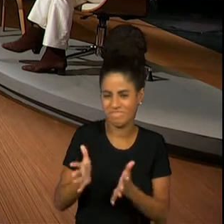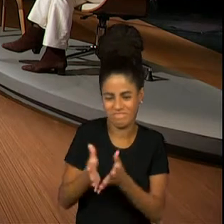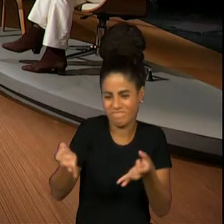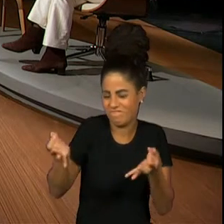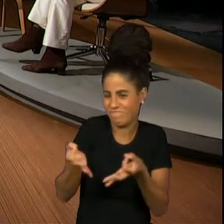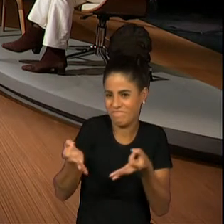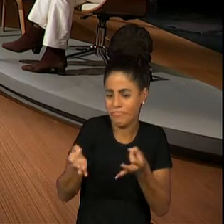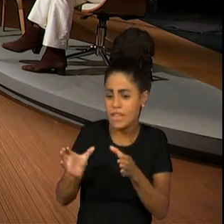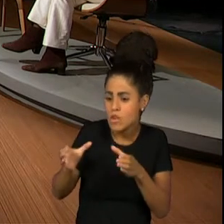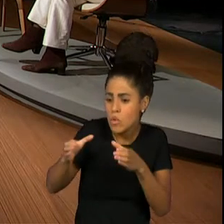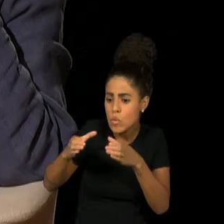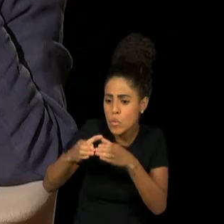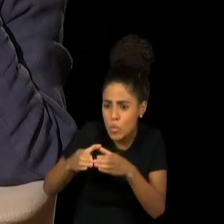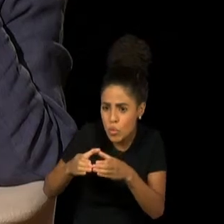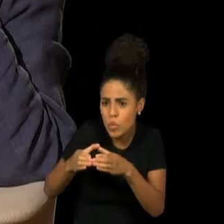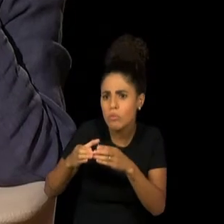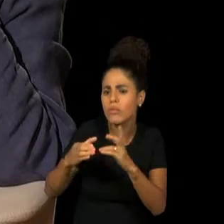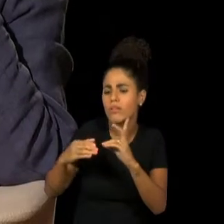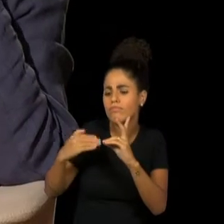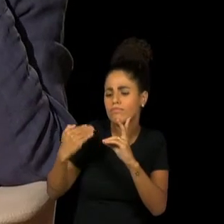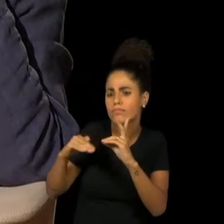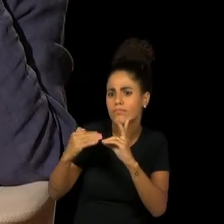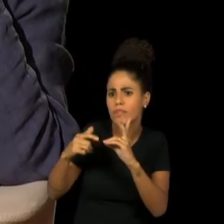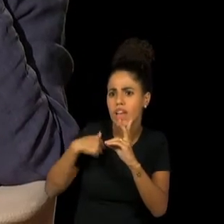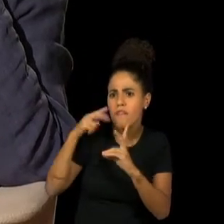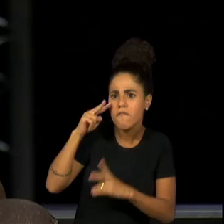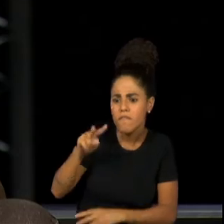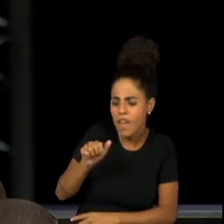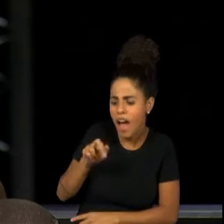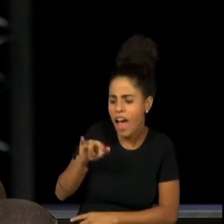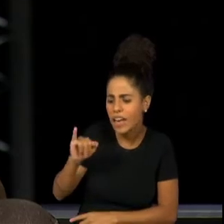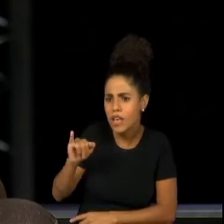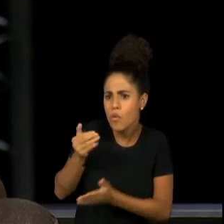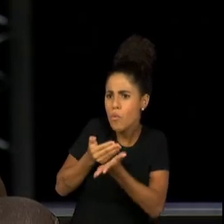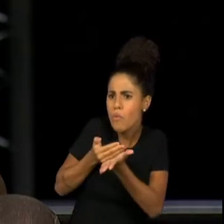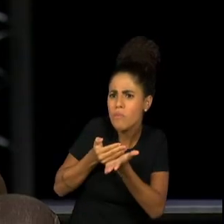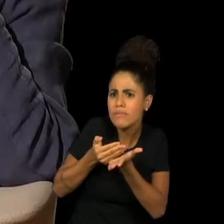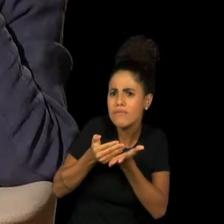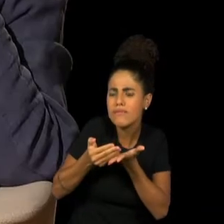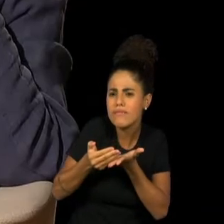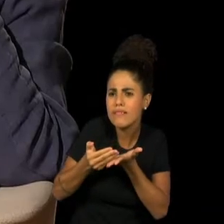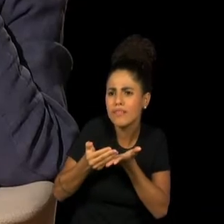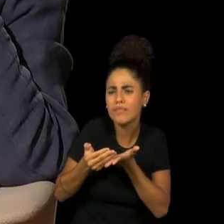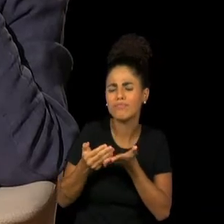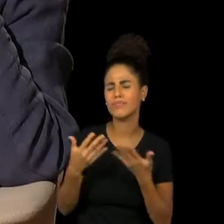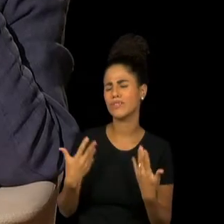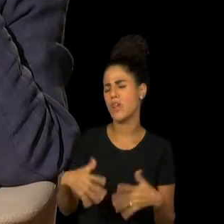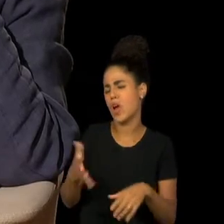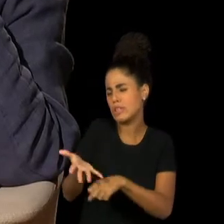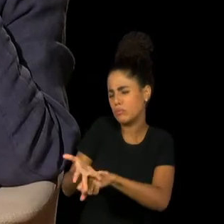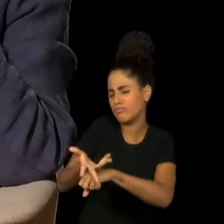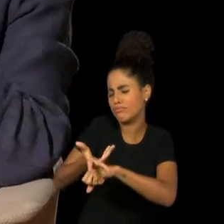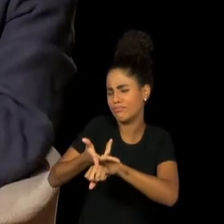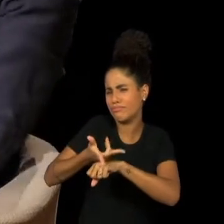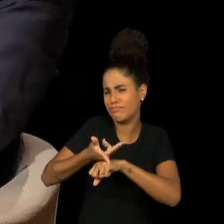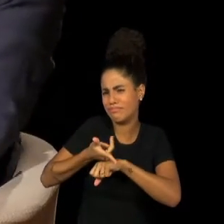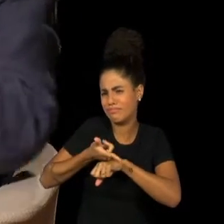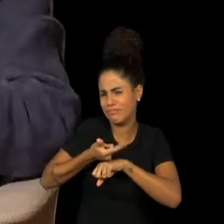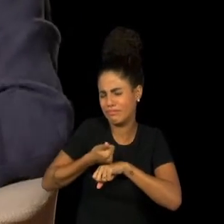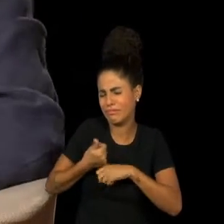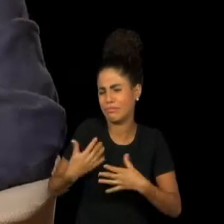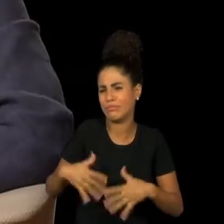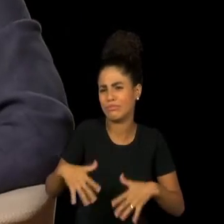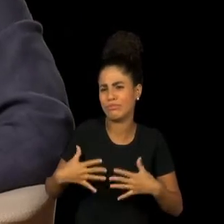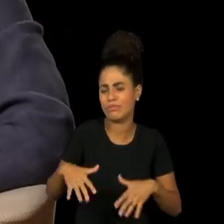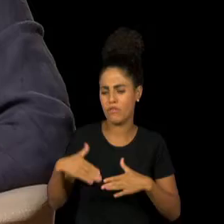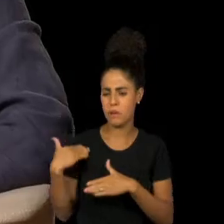Macunaíma foi isso. Eu vi o Ari começar em Nelson Rodrigues, Eterno Retorno. Um talento incrível. E foi moldando